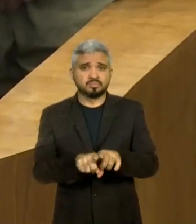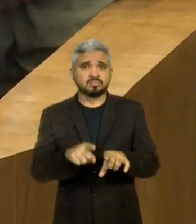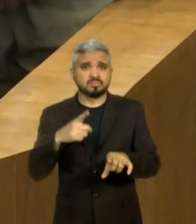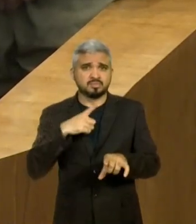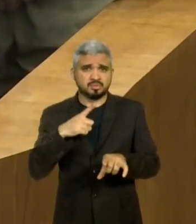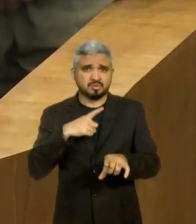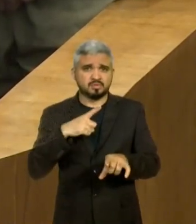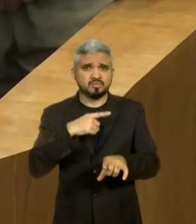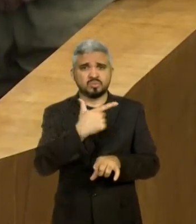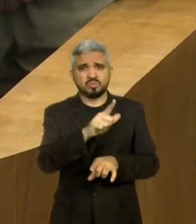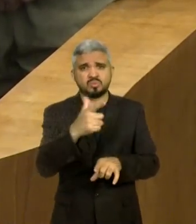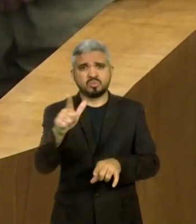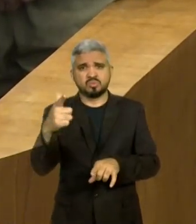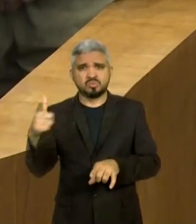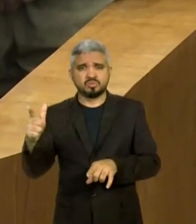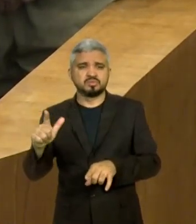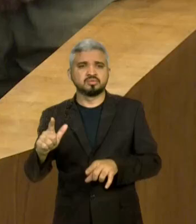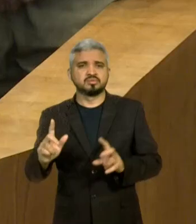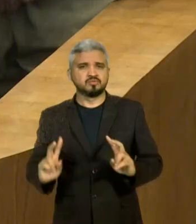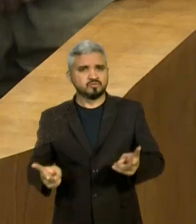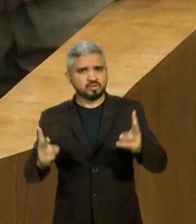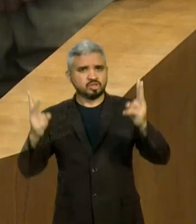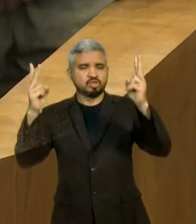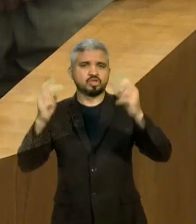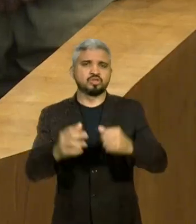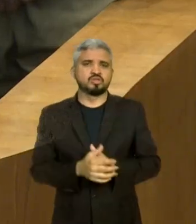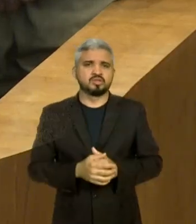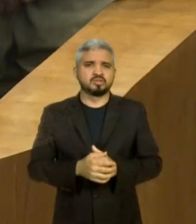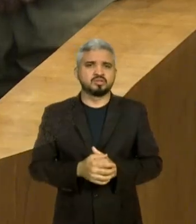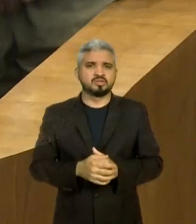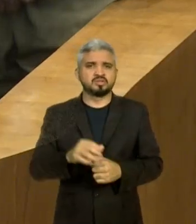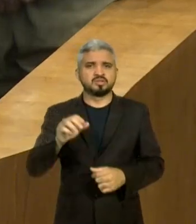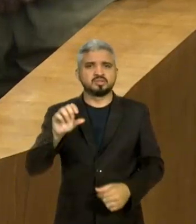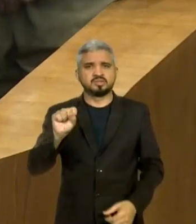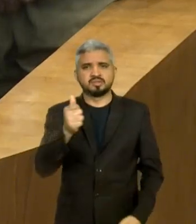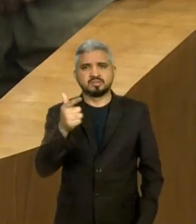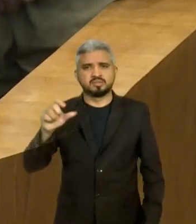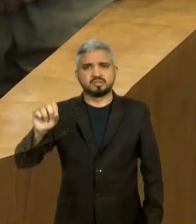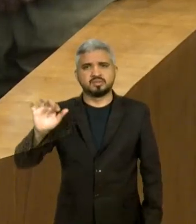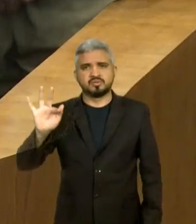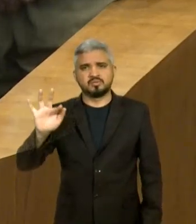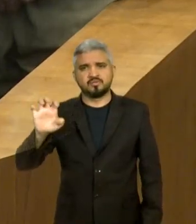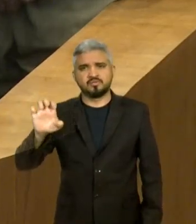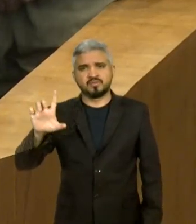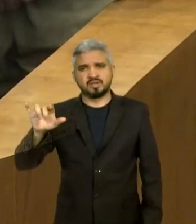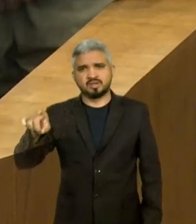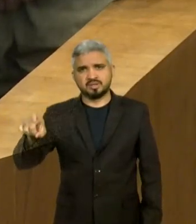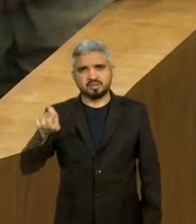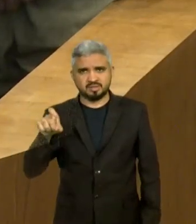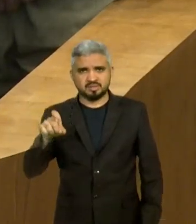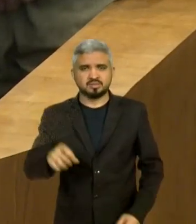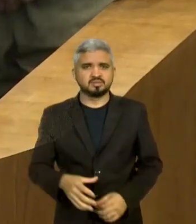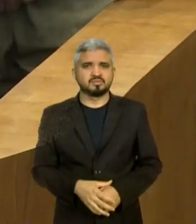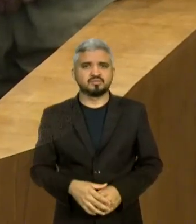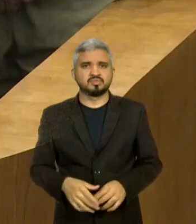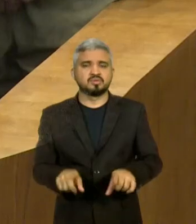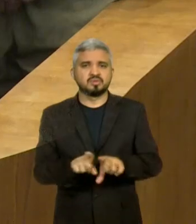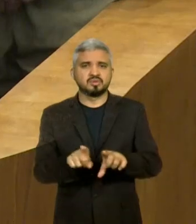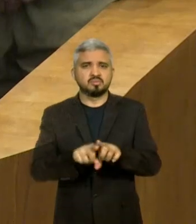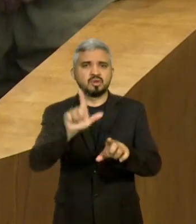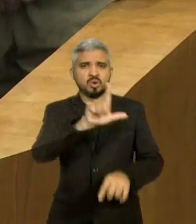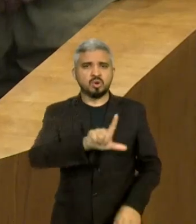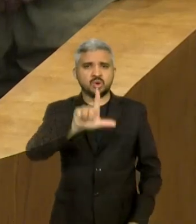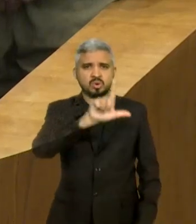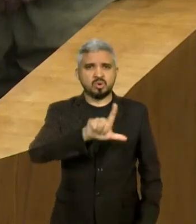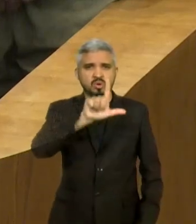na região, como em São Félix, com o Eider Nunes, em Loreto, com o Germano Coelho,